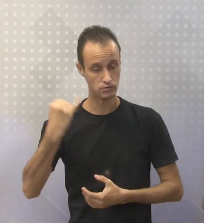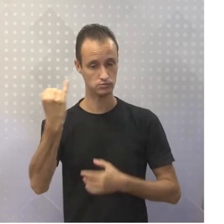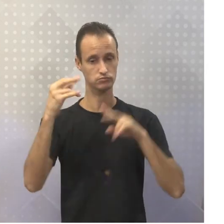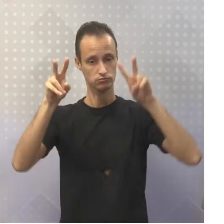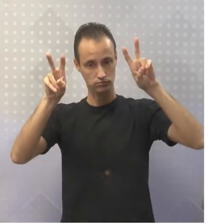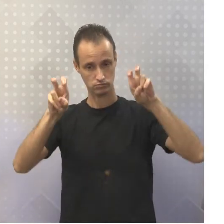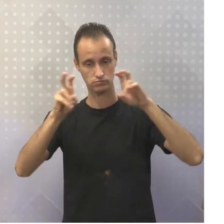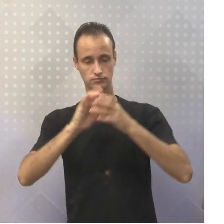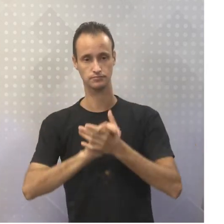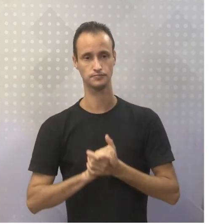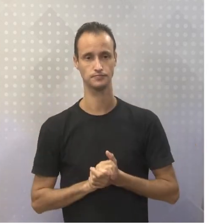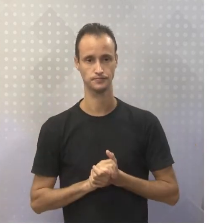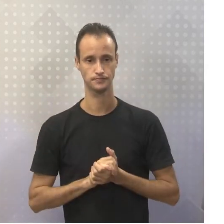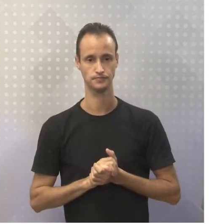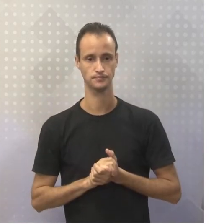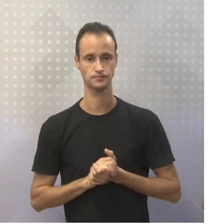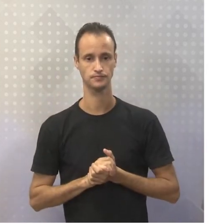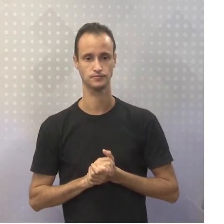tema.